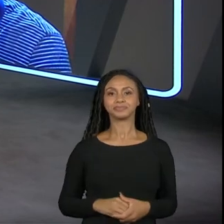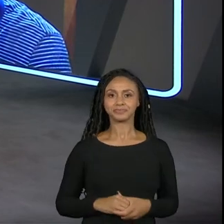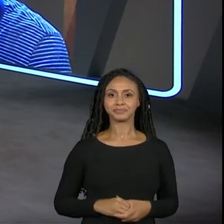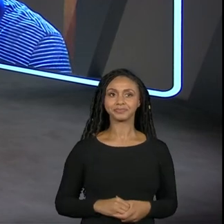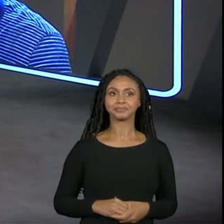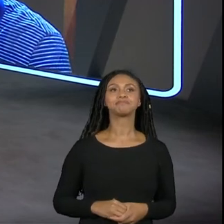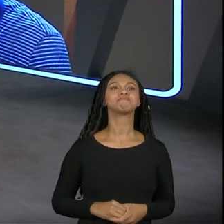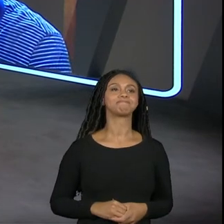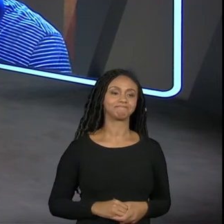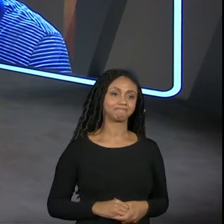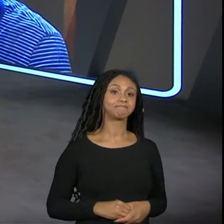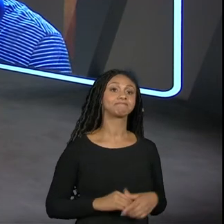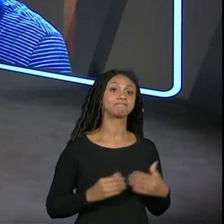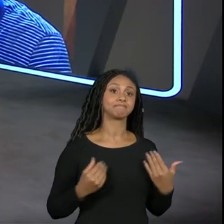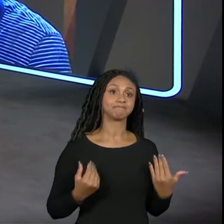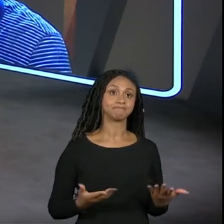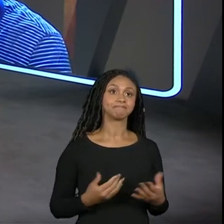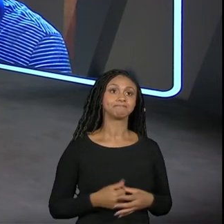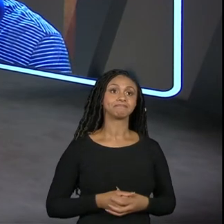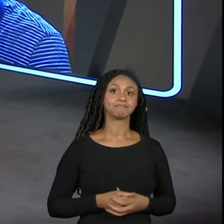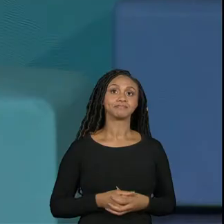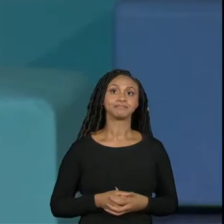então gente vamos fazer o seguinte